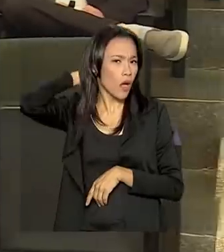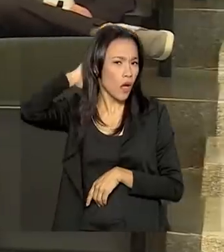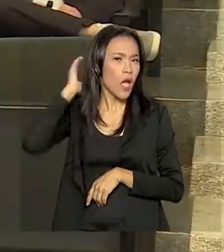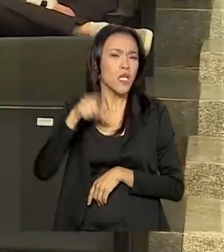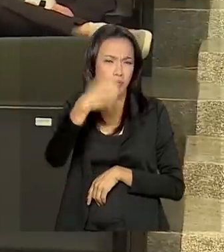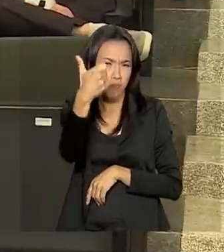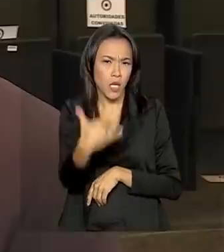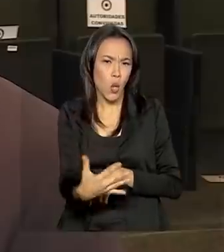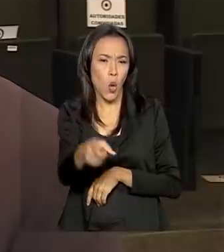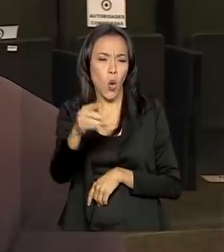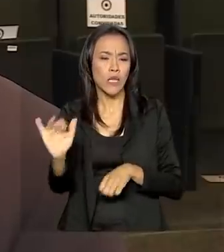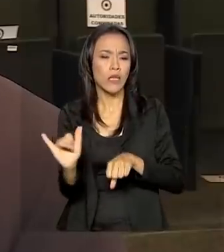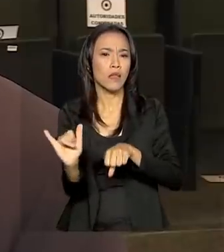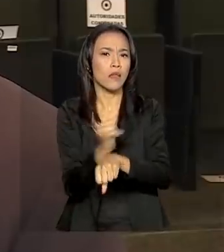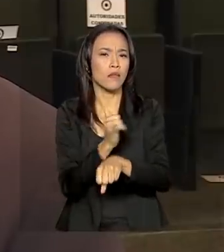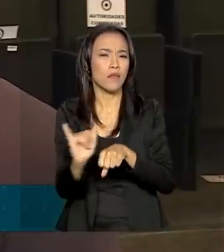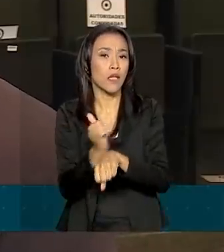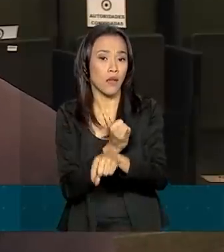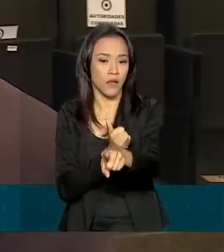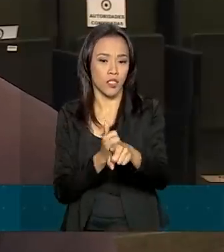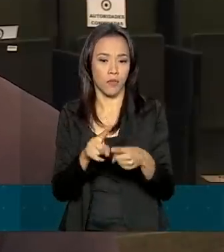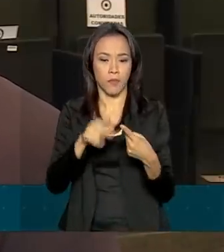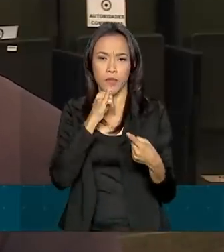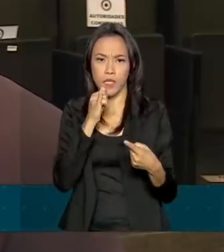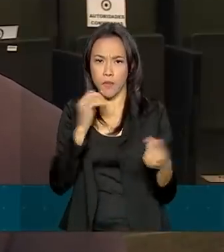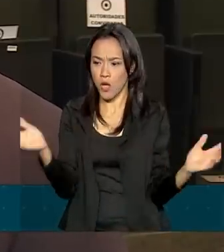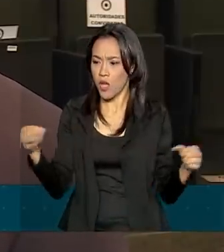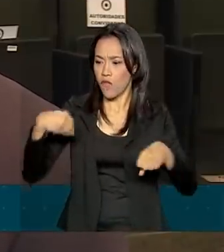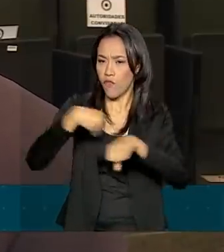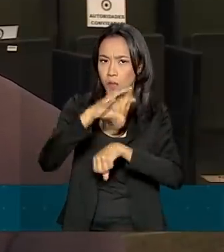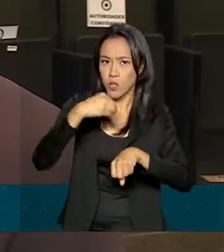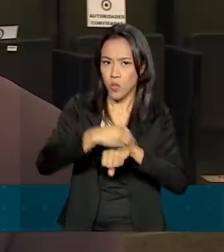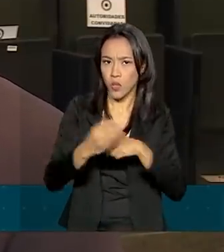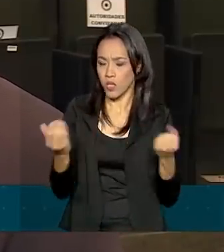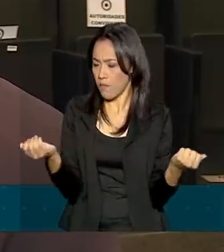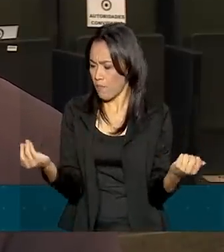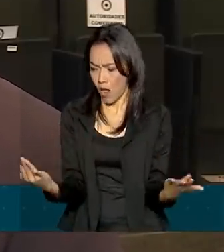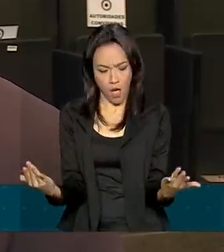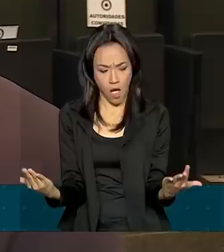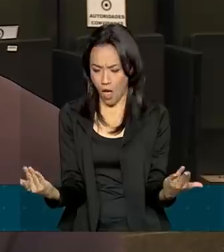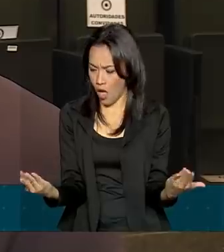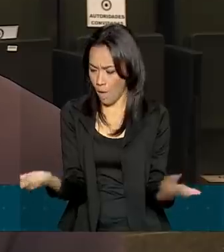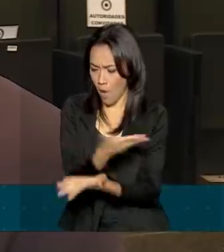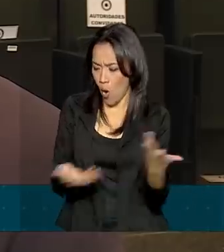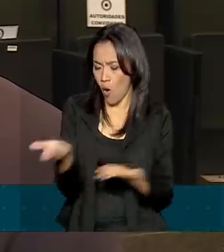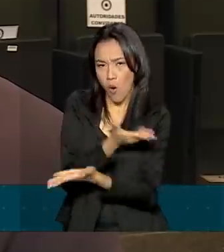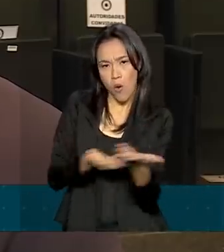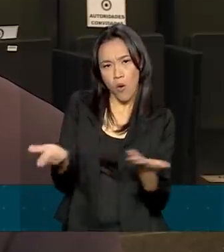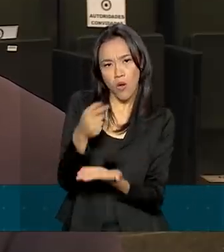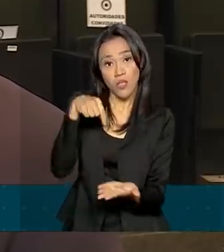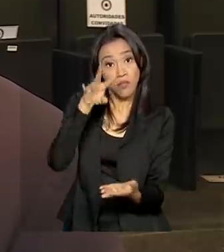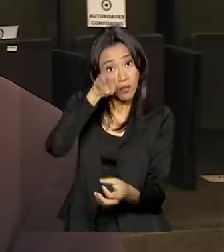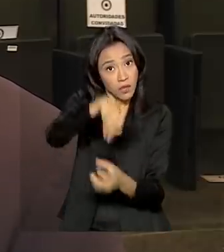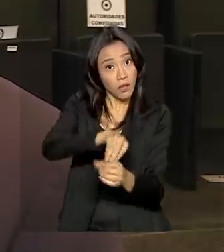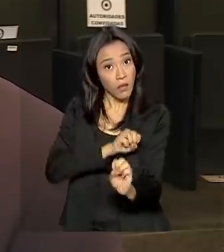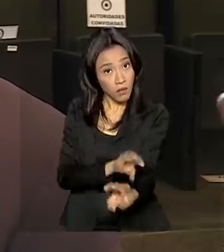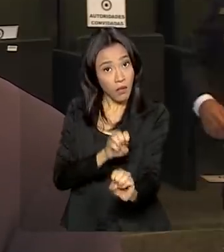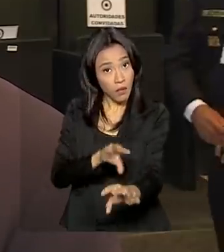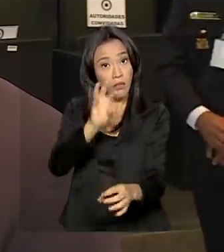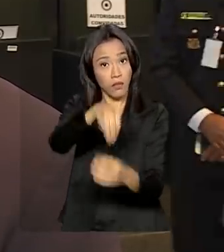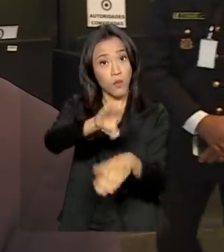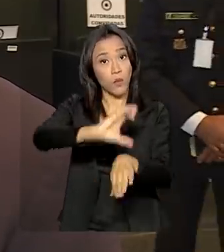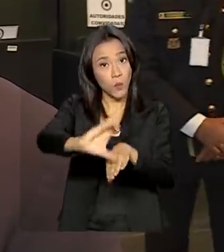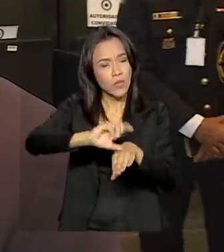úteis no dia a dia. Esses conhecimentos de cruzamento de dados, de bancos de dados, tudo isso vai ser ofertado dentro do curso e que a gente pode